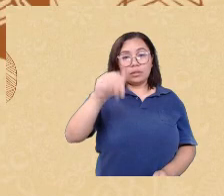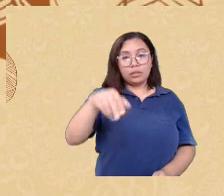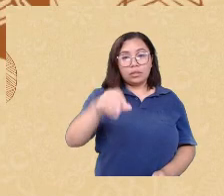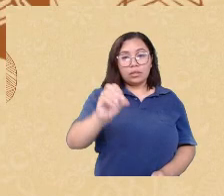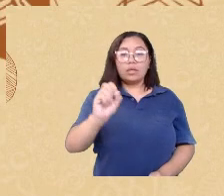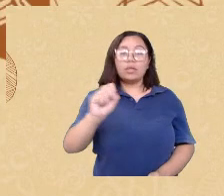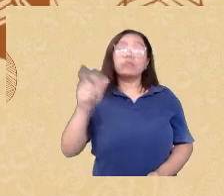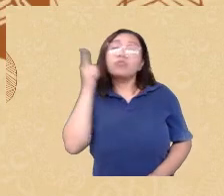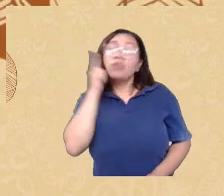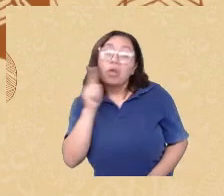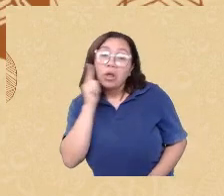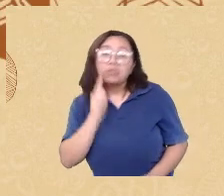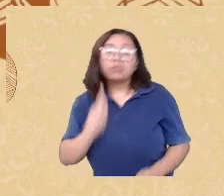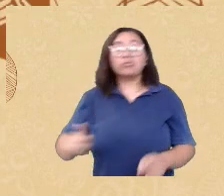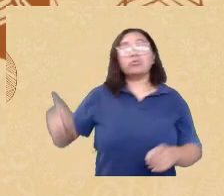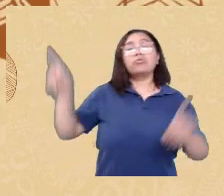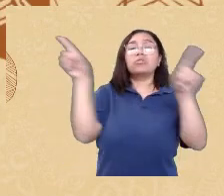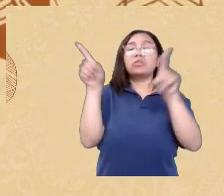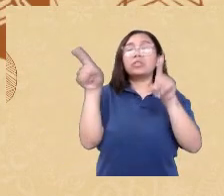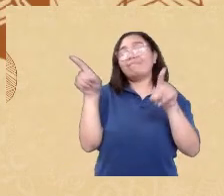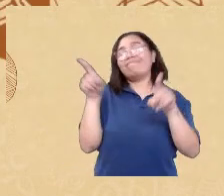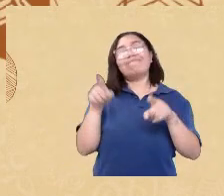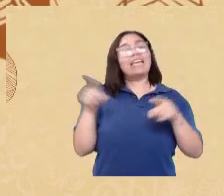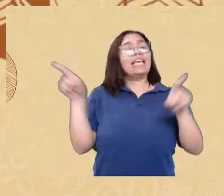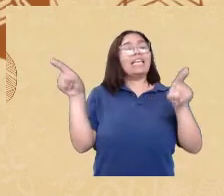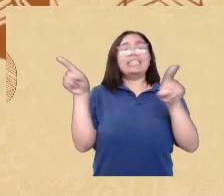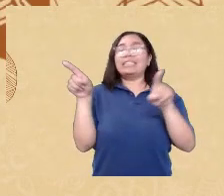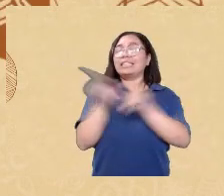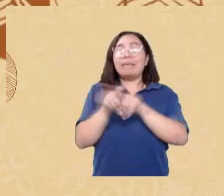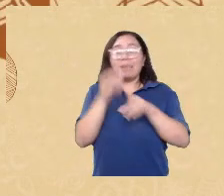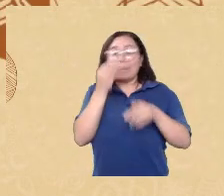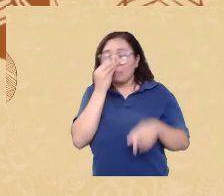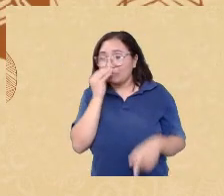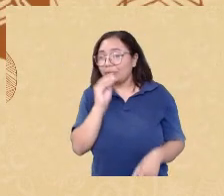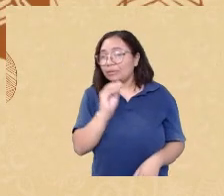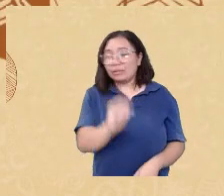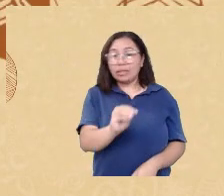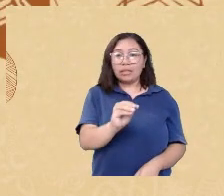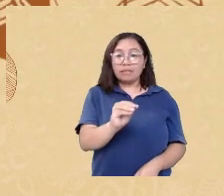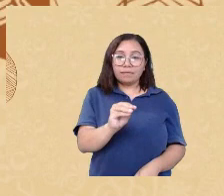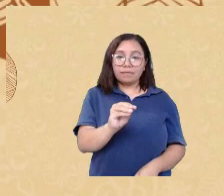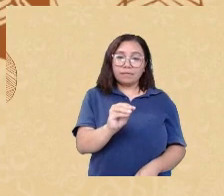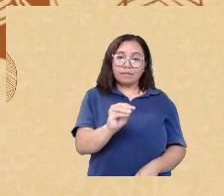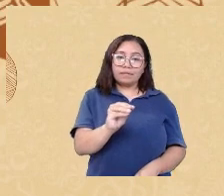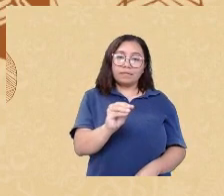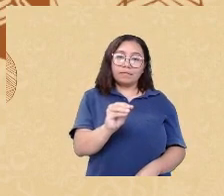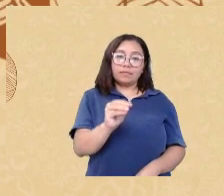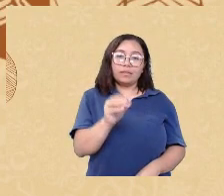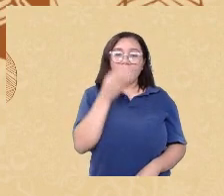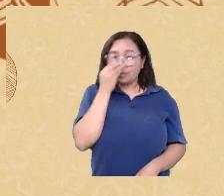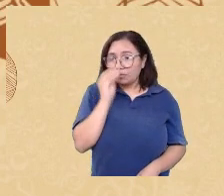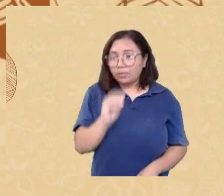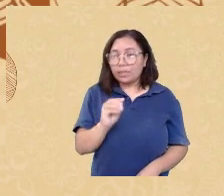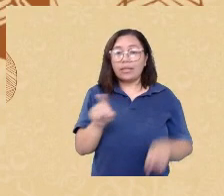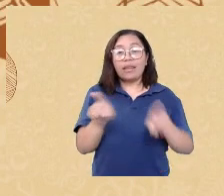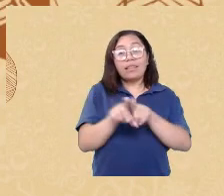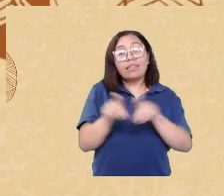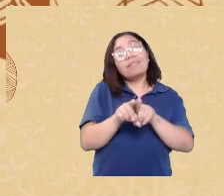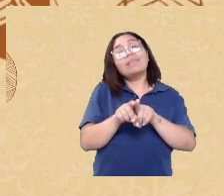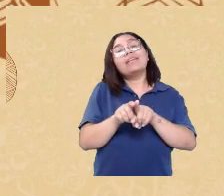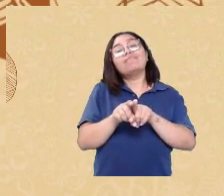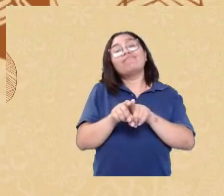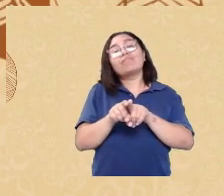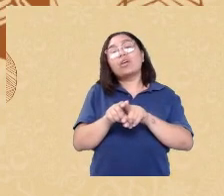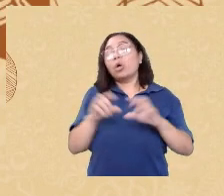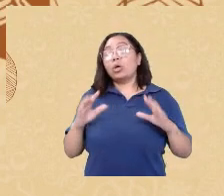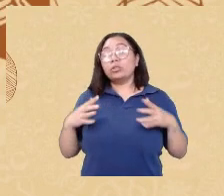extremamente discriminado e claro as questões relacionadas ao gênero como muito bem falou